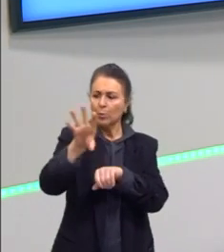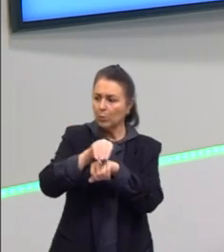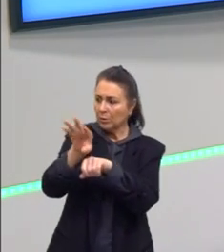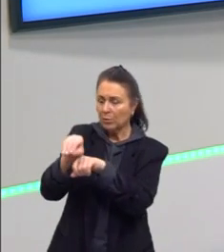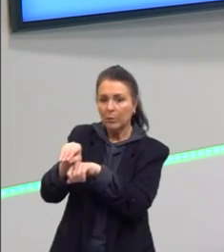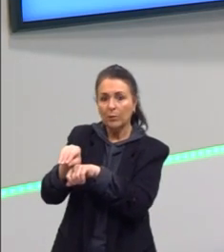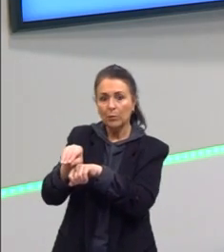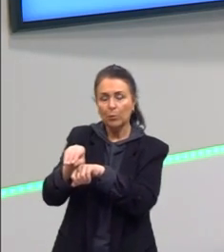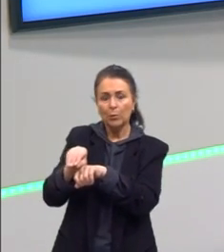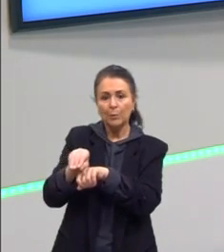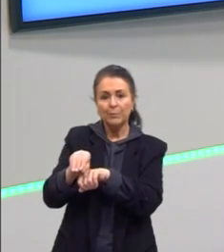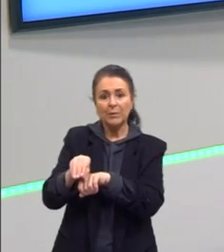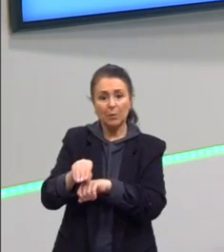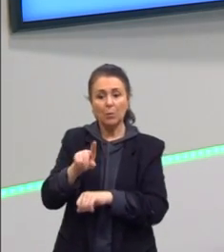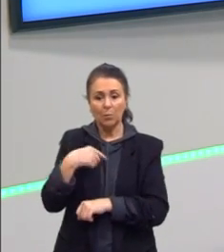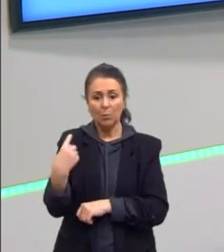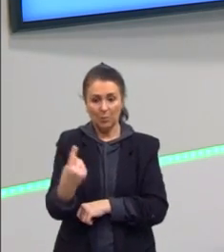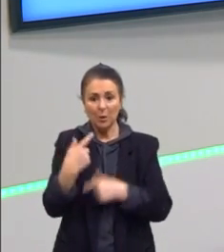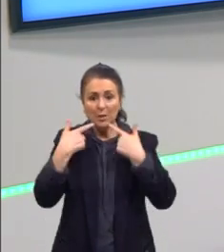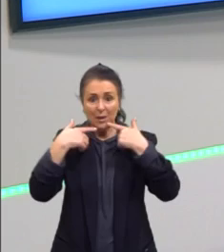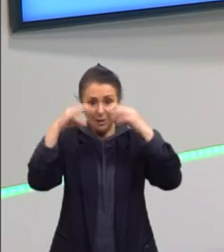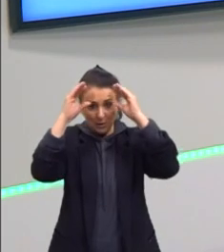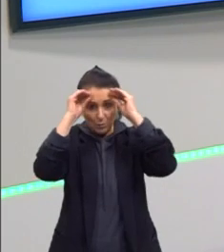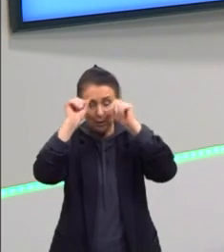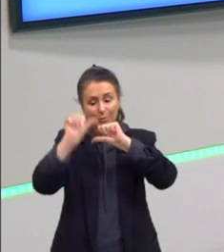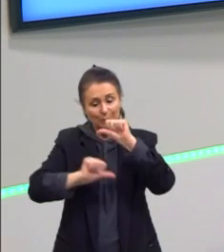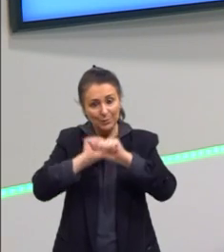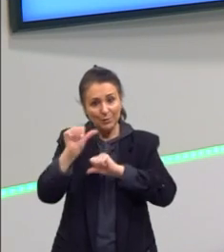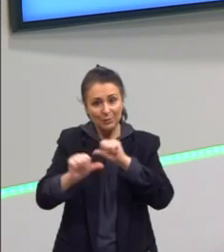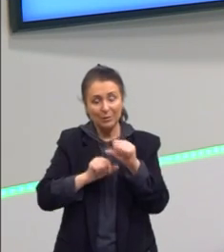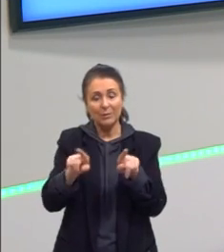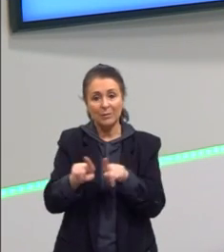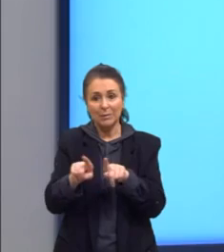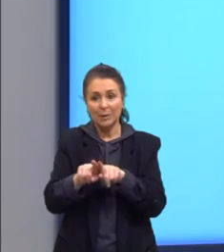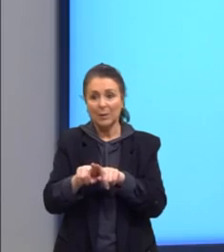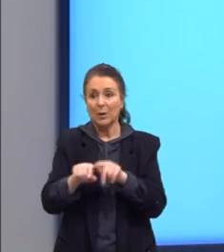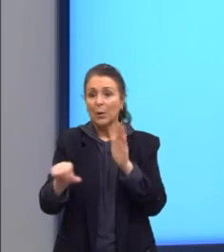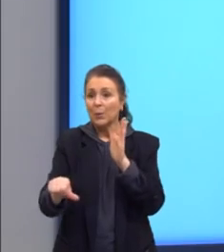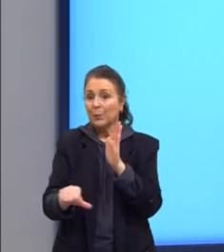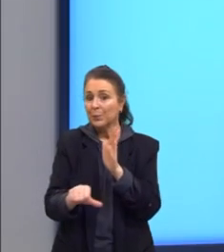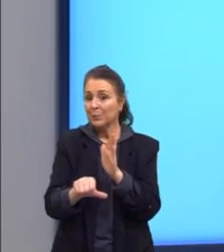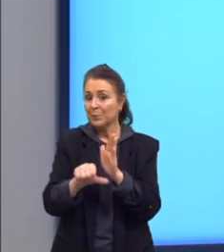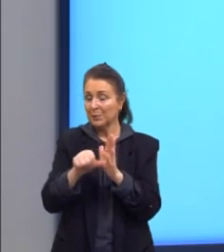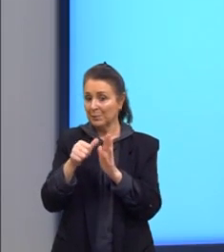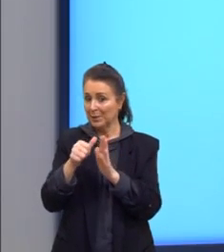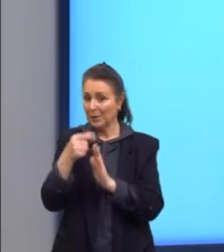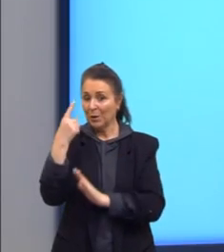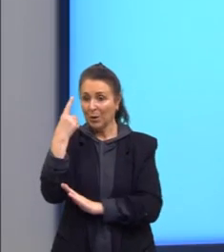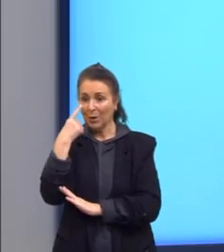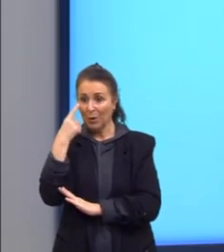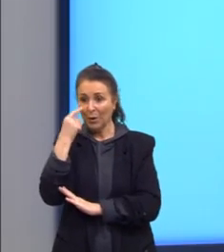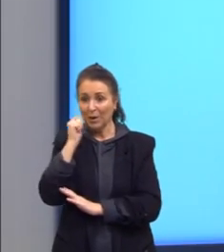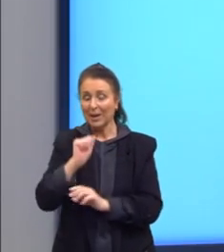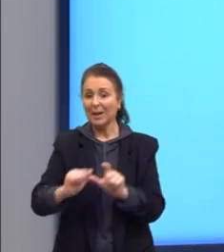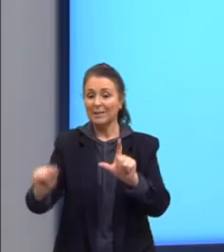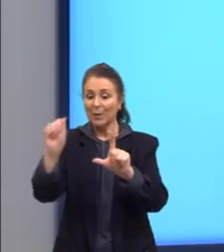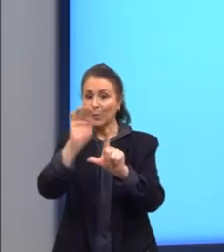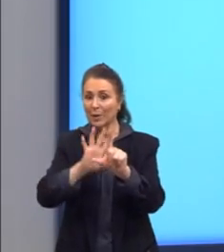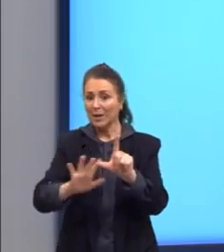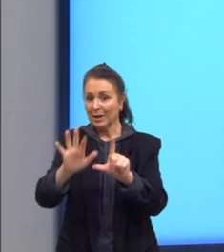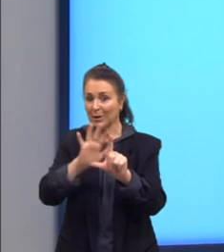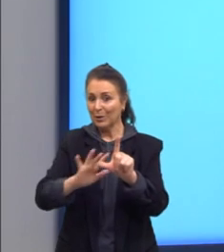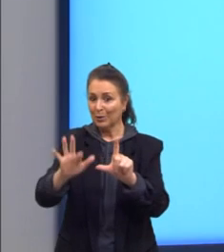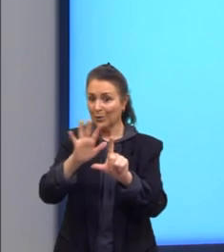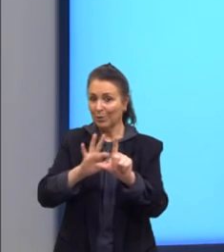mexendo com a nossa linguagem de todos os dias. O primeiro deles, e aqui vocês têm, aqui no cantinho, vocês têm um QR Code.